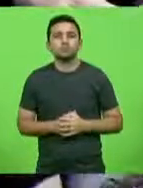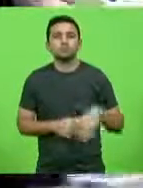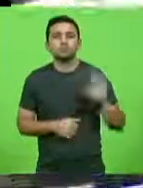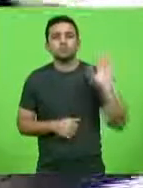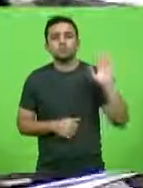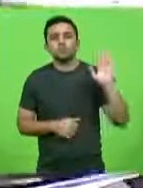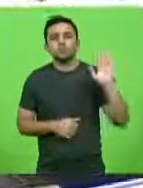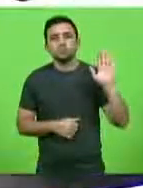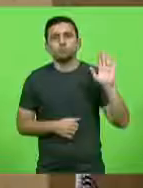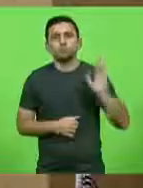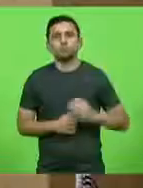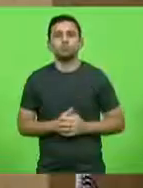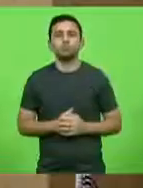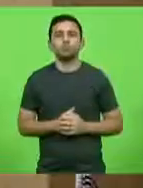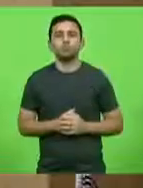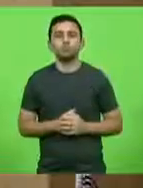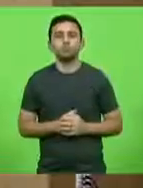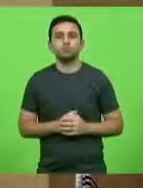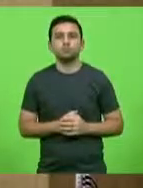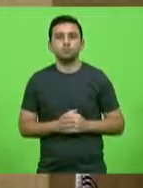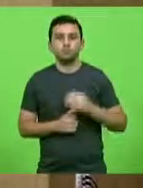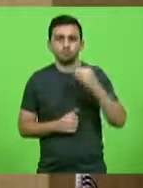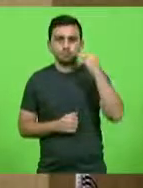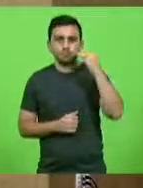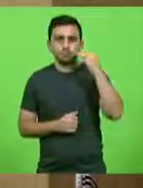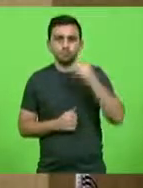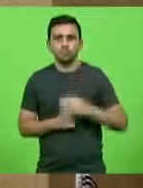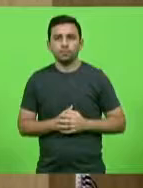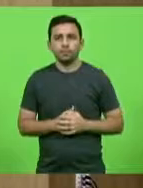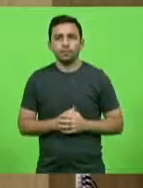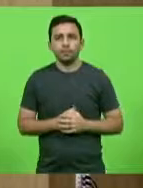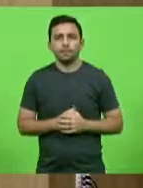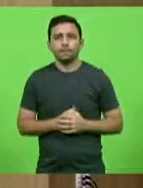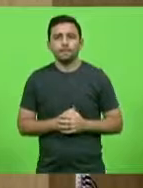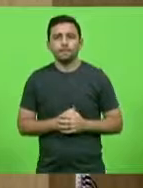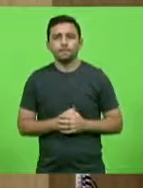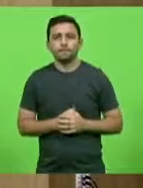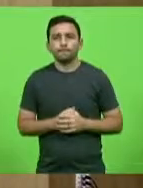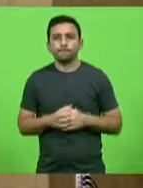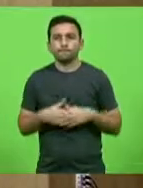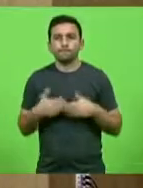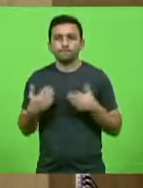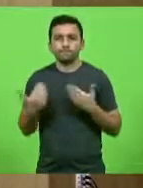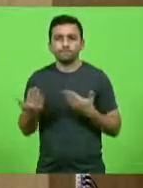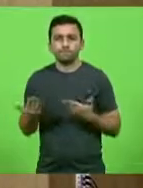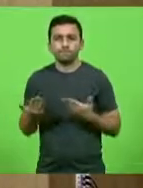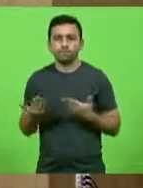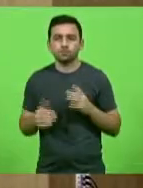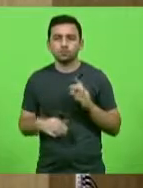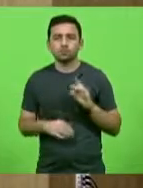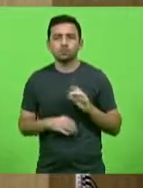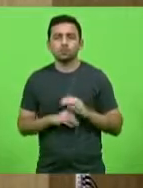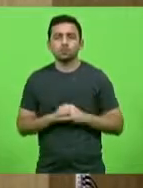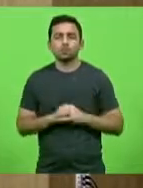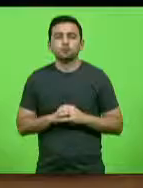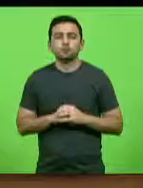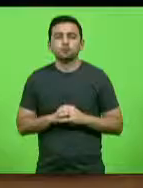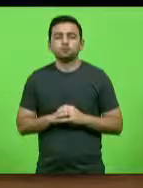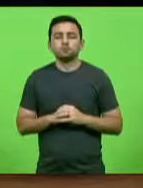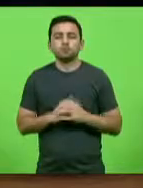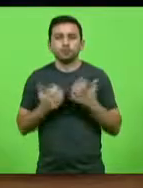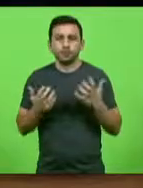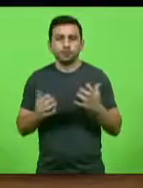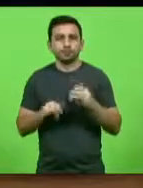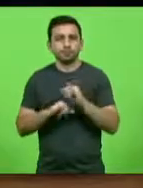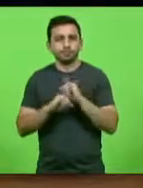Por favor, deputado Márcio. Obrigado, presidente. Deputado Nilson Berlanda, só para informar